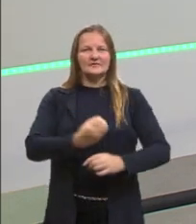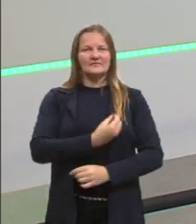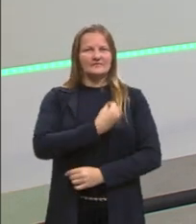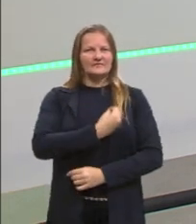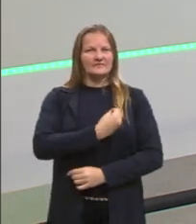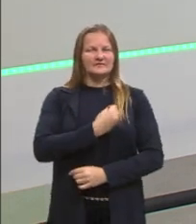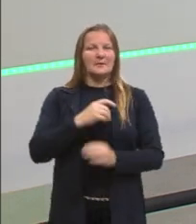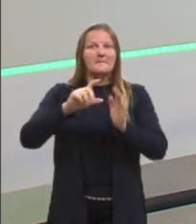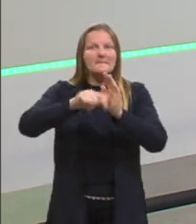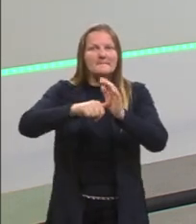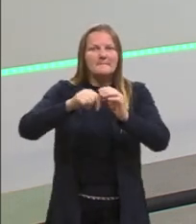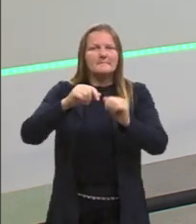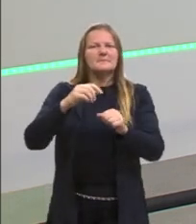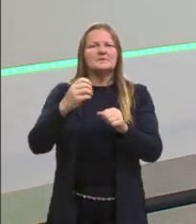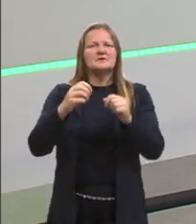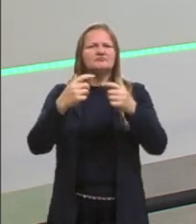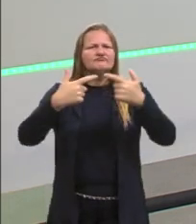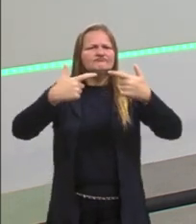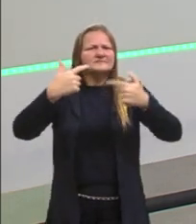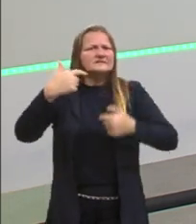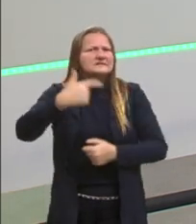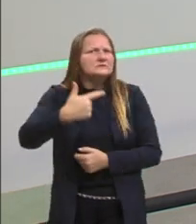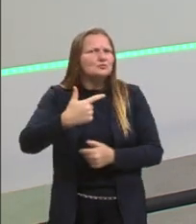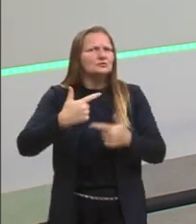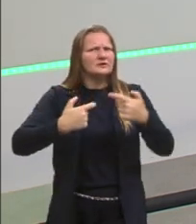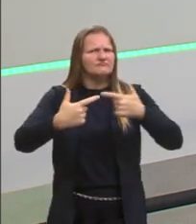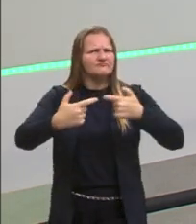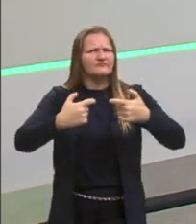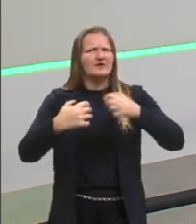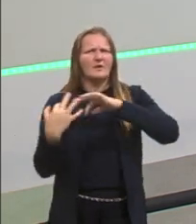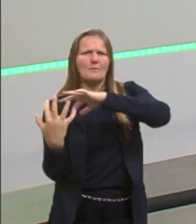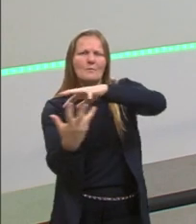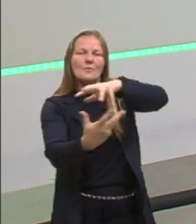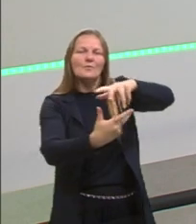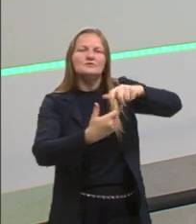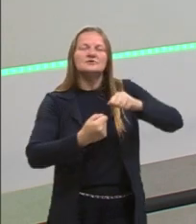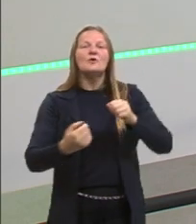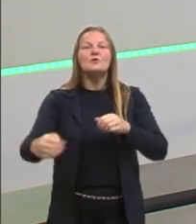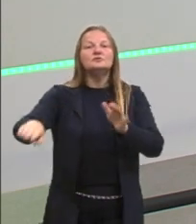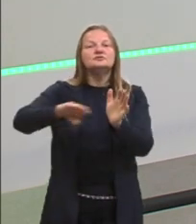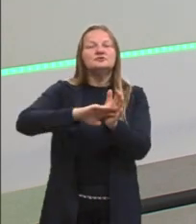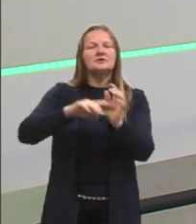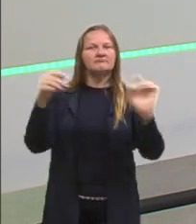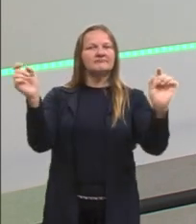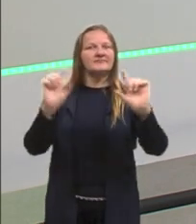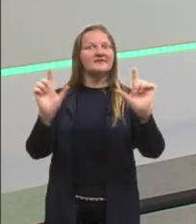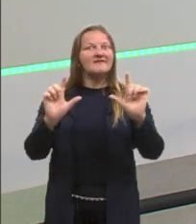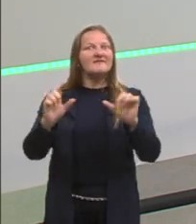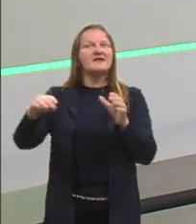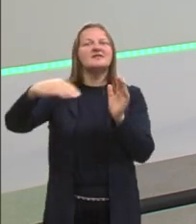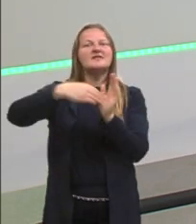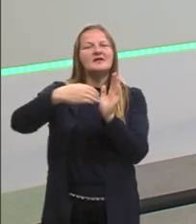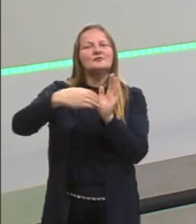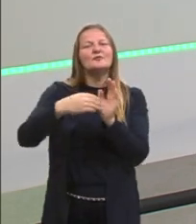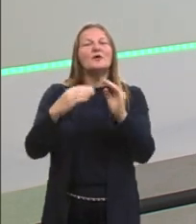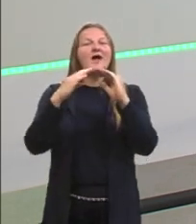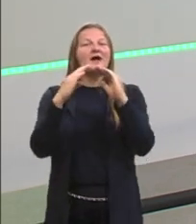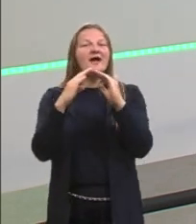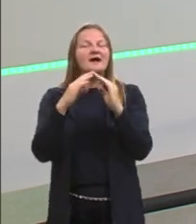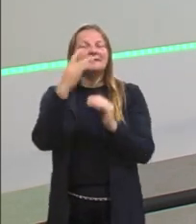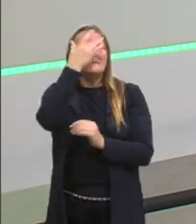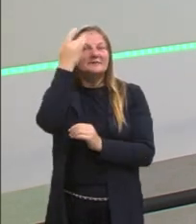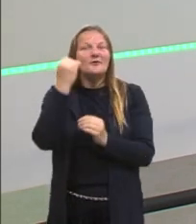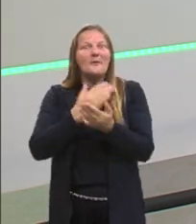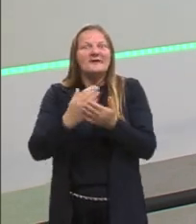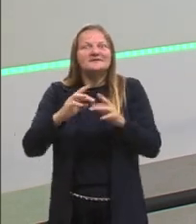pós-segunda guerra mundial, nós temos a chegada da televisão nas casas das pessoas, nós temos um